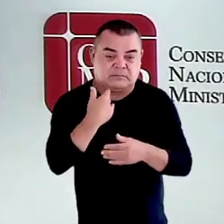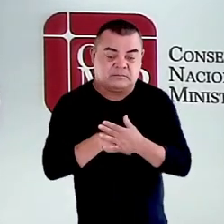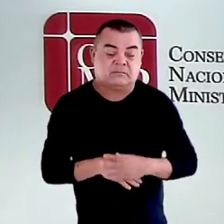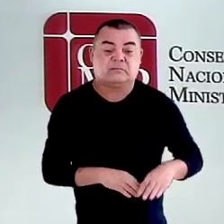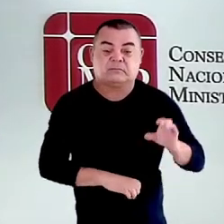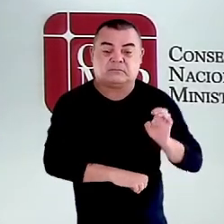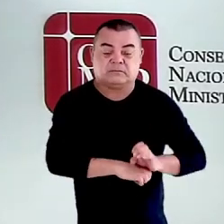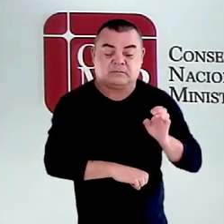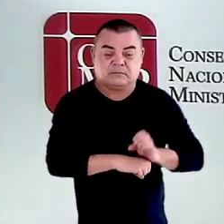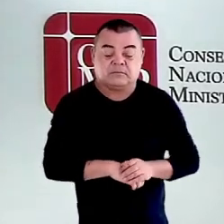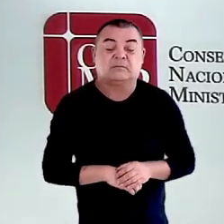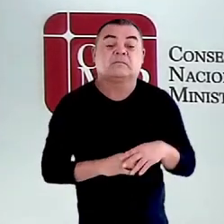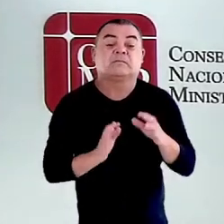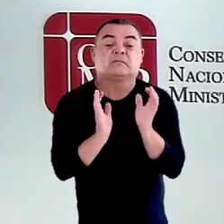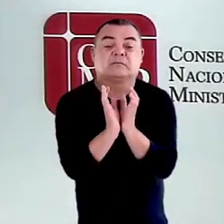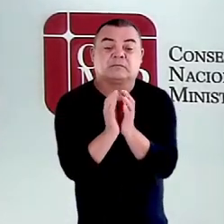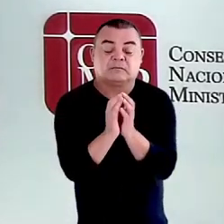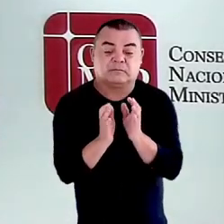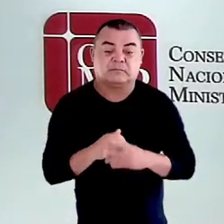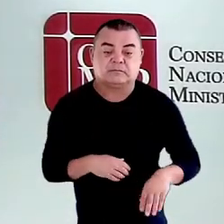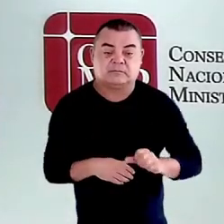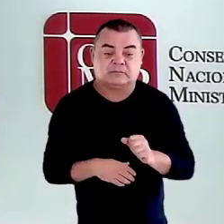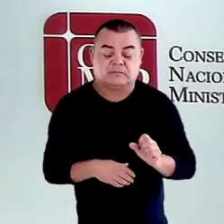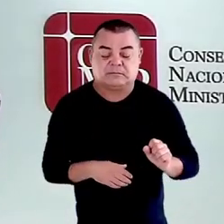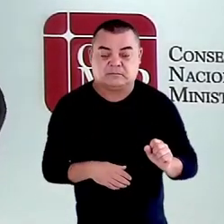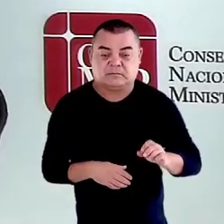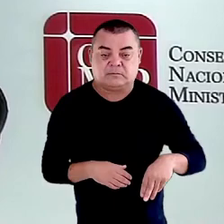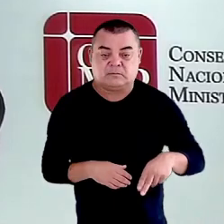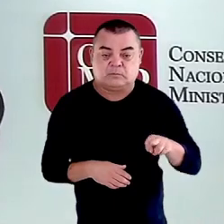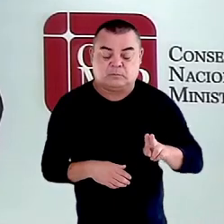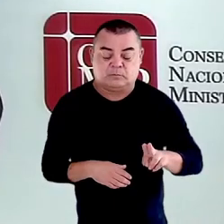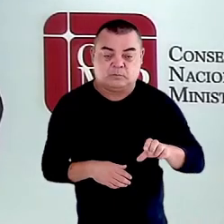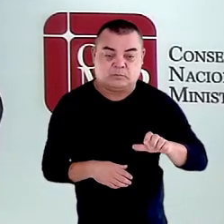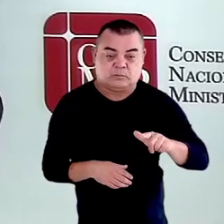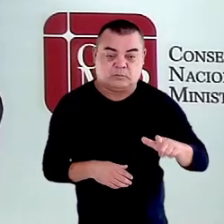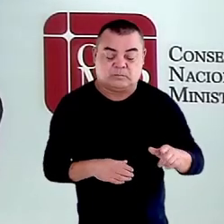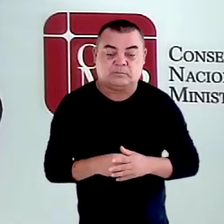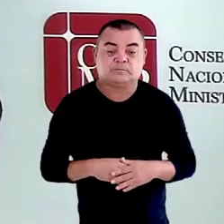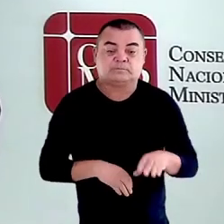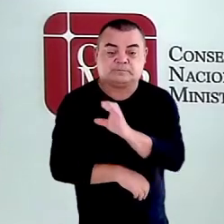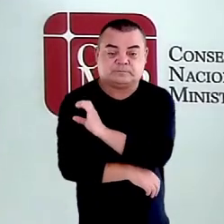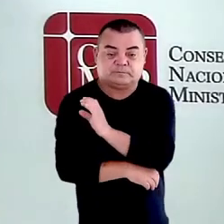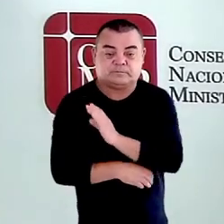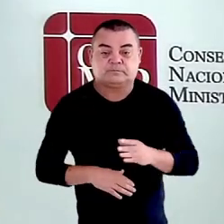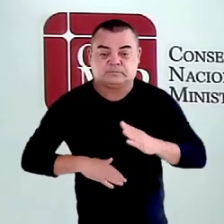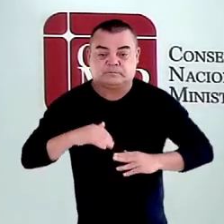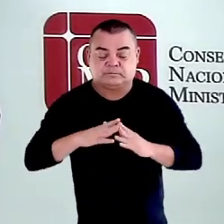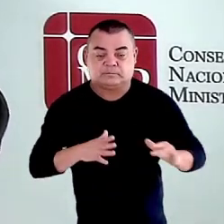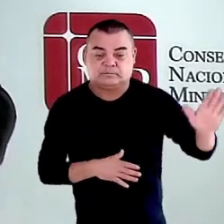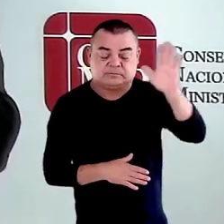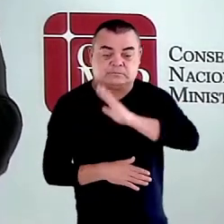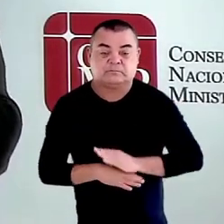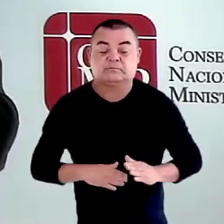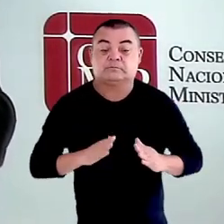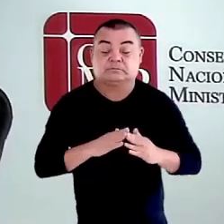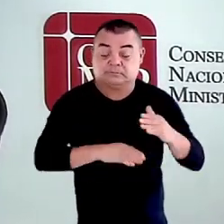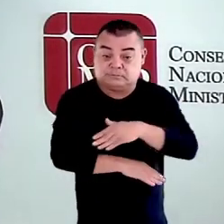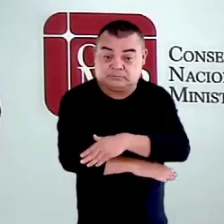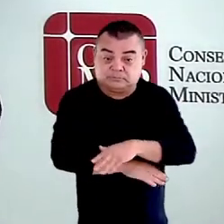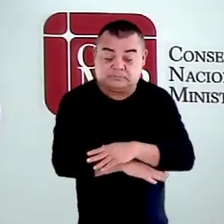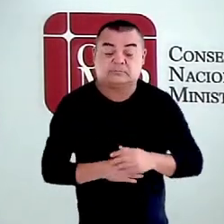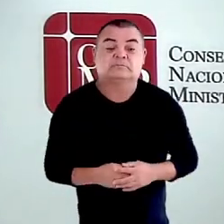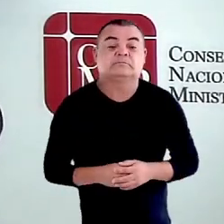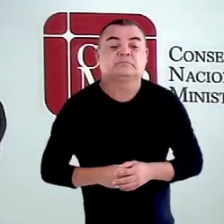Pernambuco. Samuel Rodrigues, Coordenador do Movimento Nacional da População em Situação de Rua, nesse ato